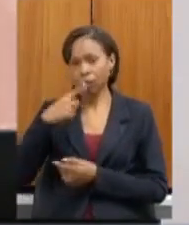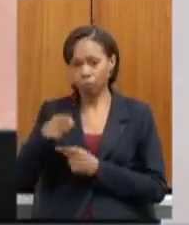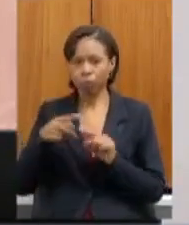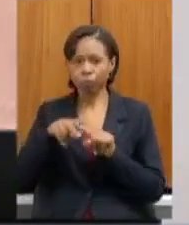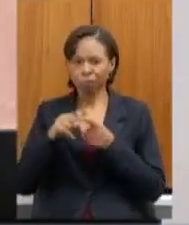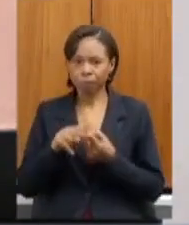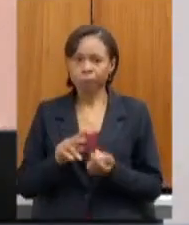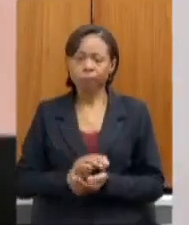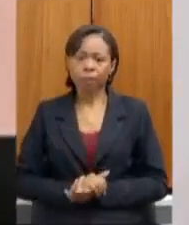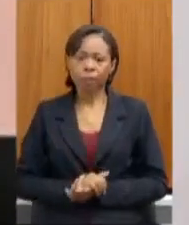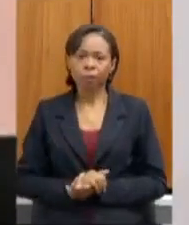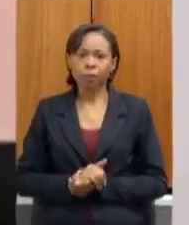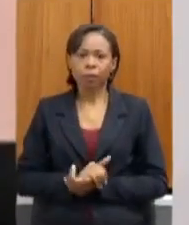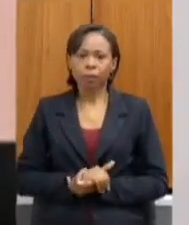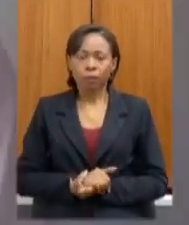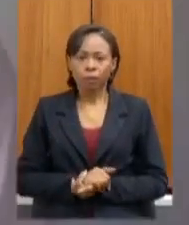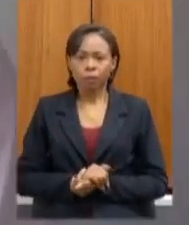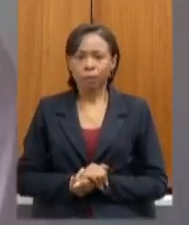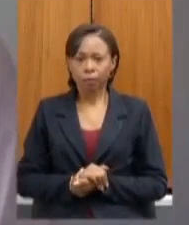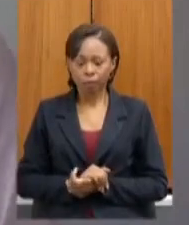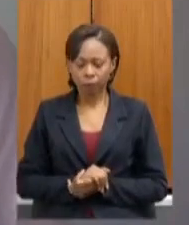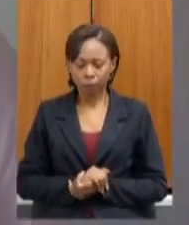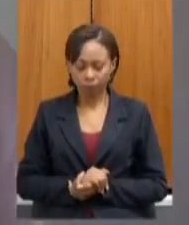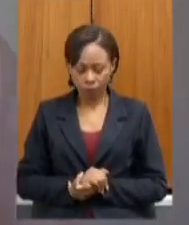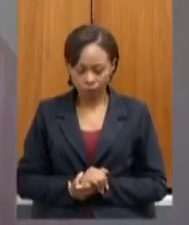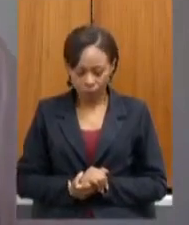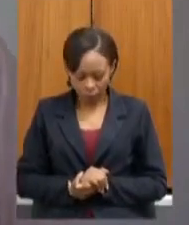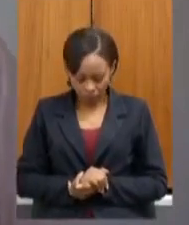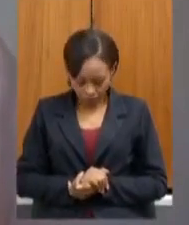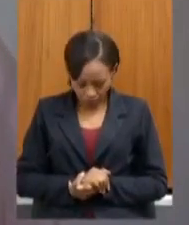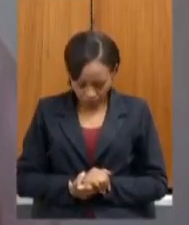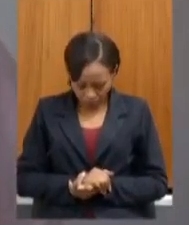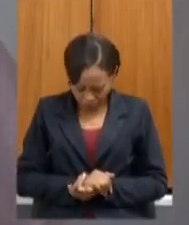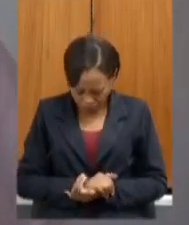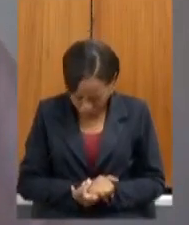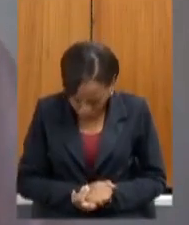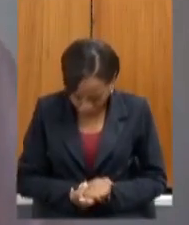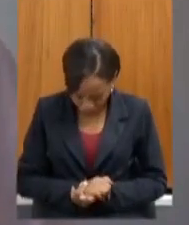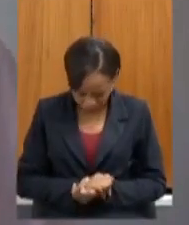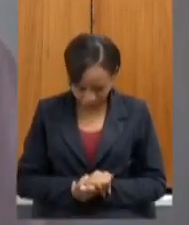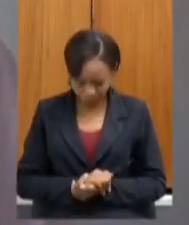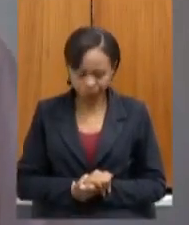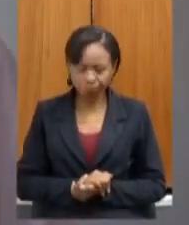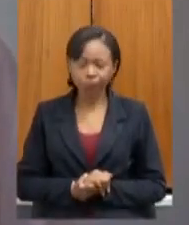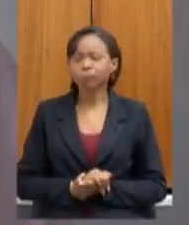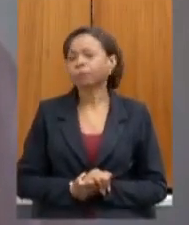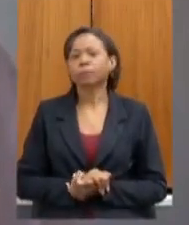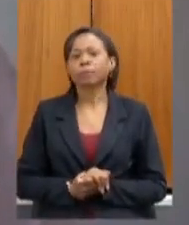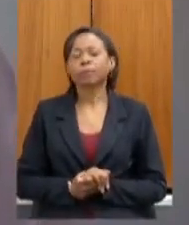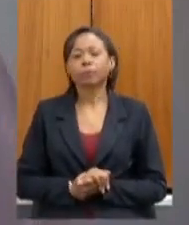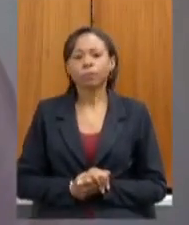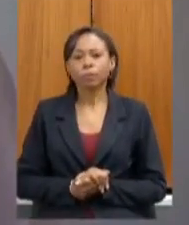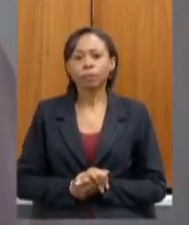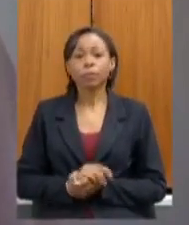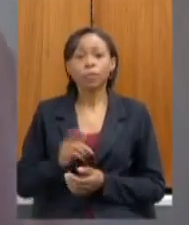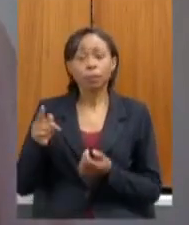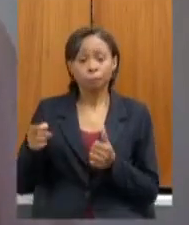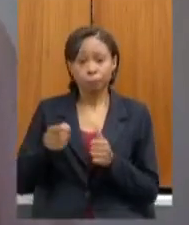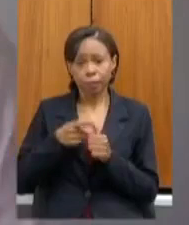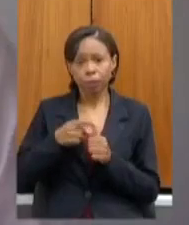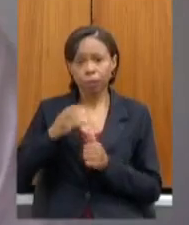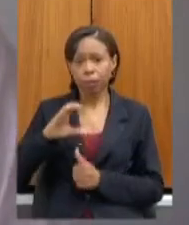perfeito obrigada presidente deputada Celise você colocou primeiro